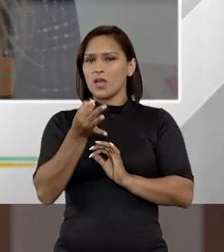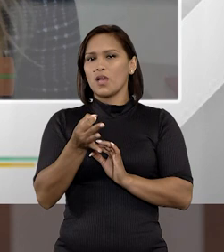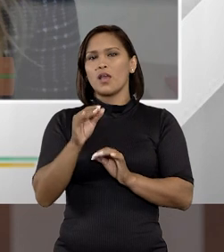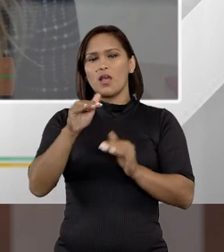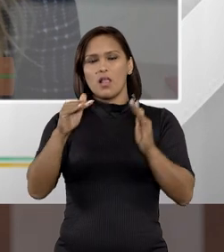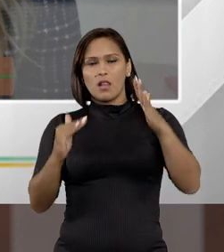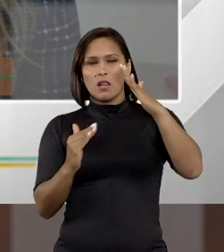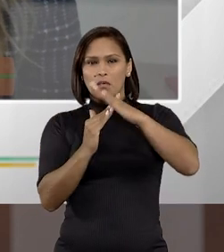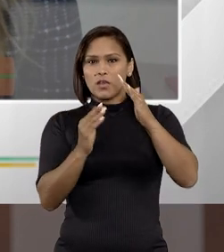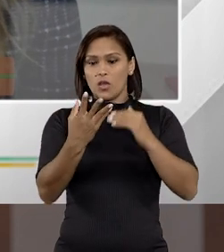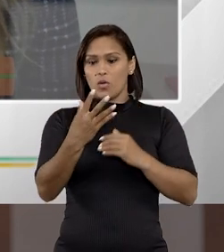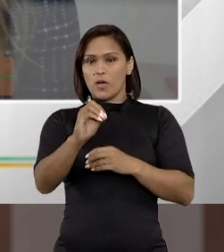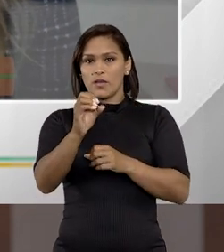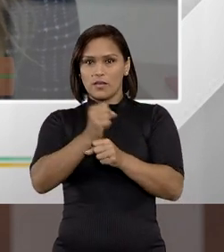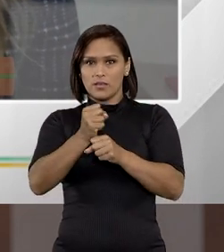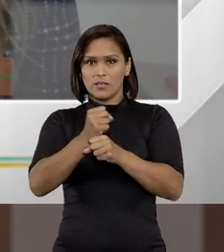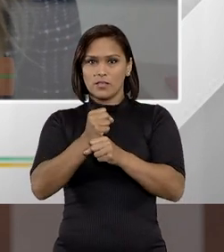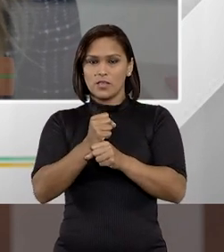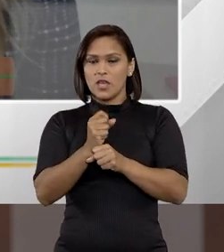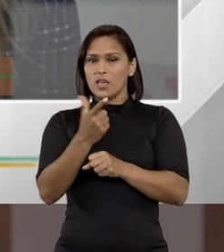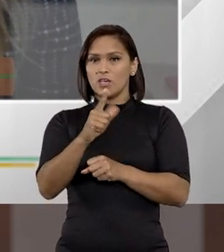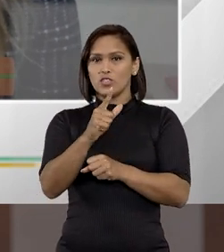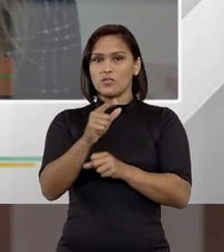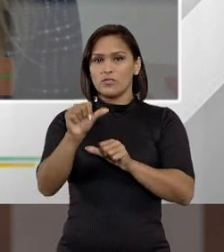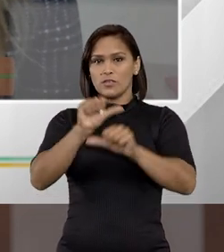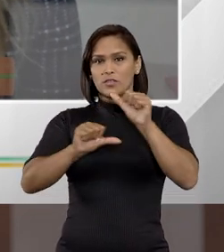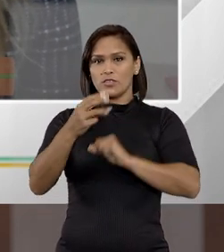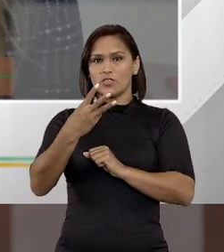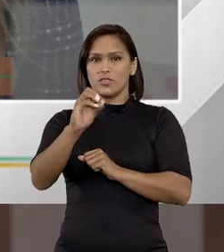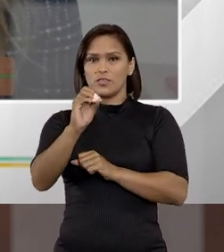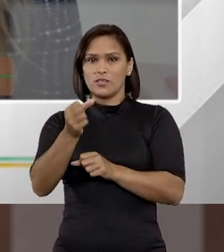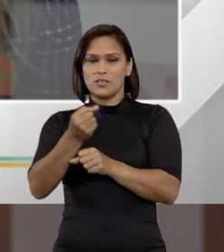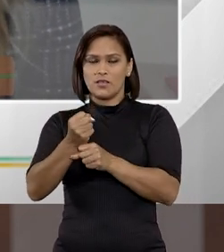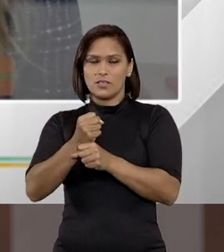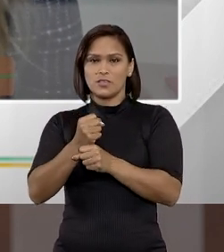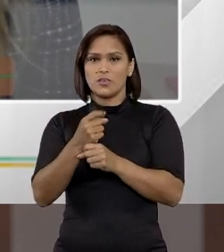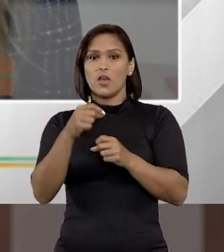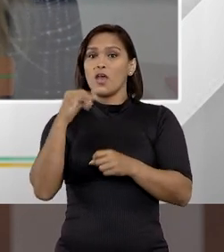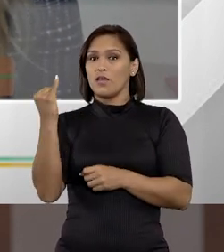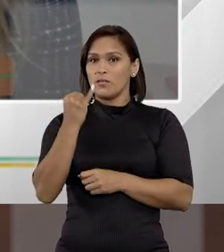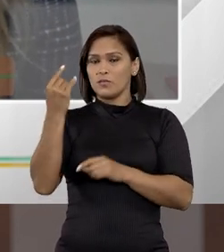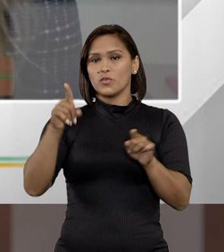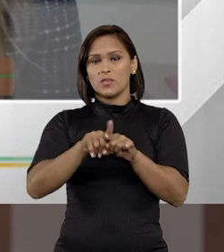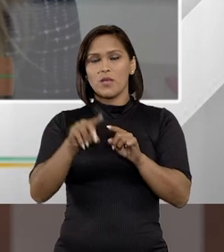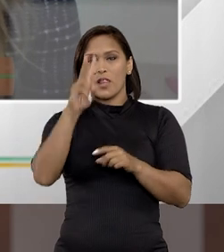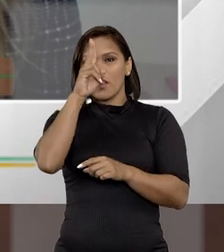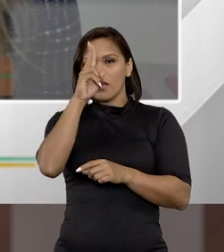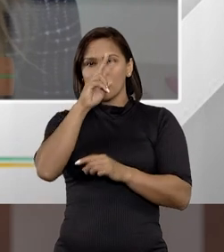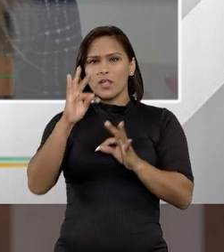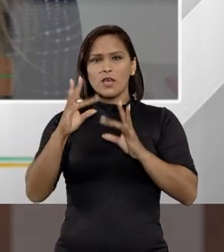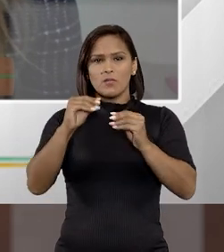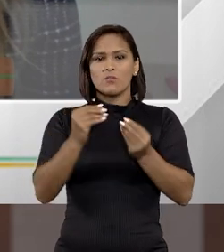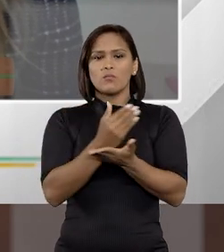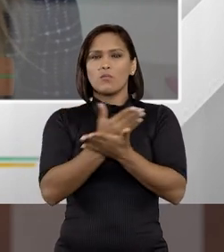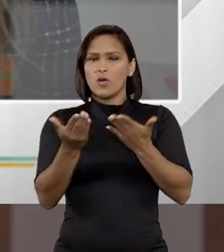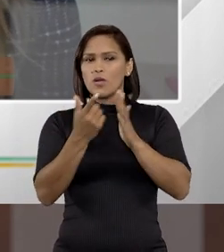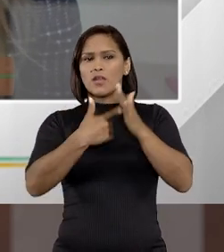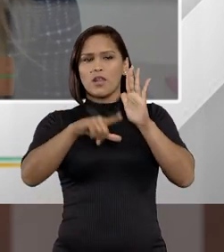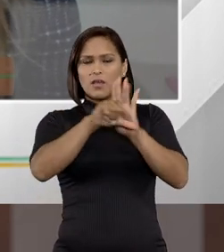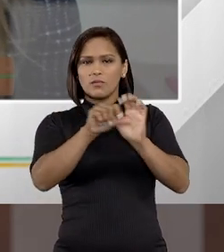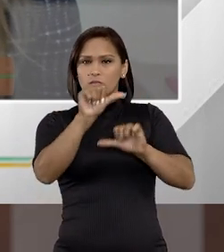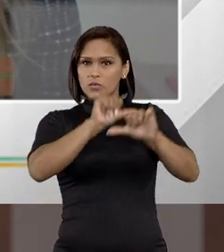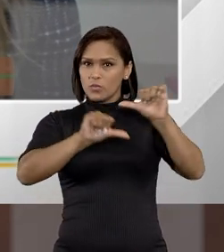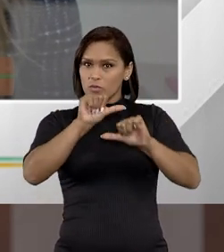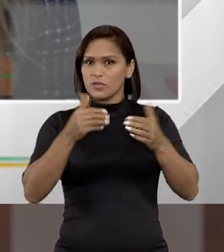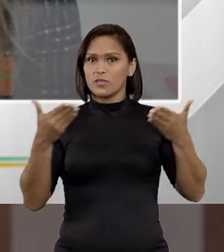a uma limitação máxima de 40 anos e não mais de 30 anos, tá? É importante também frisar que, muito embora a lei